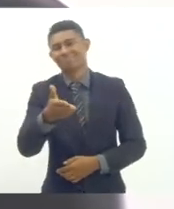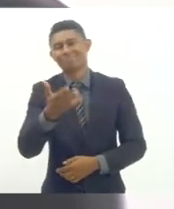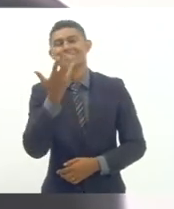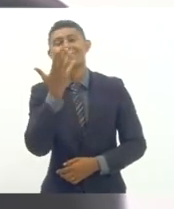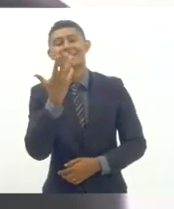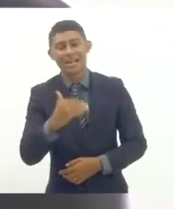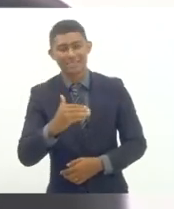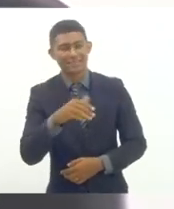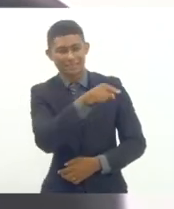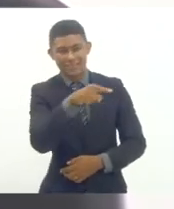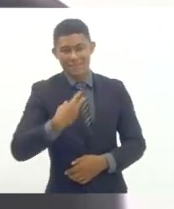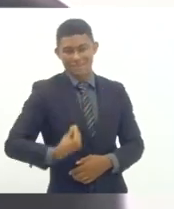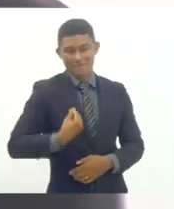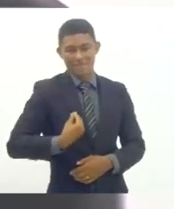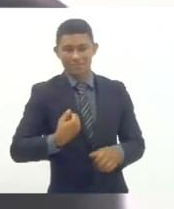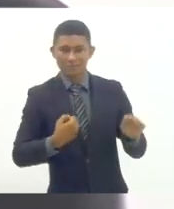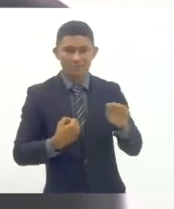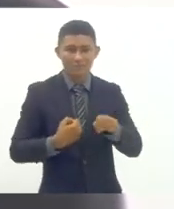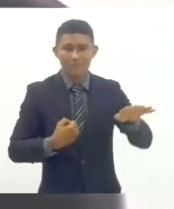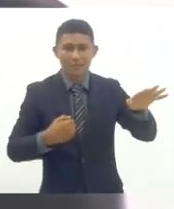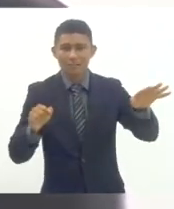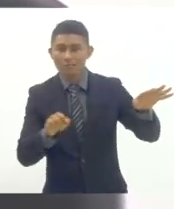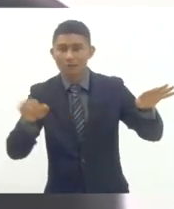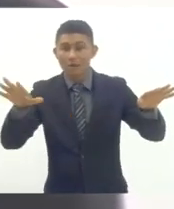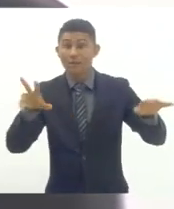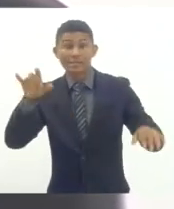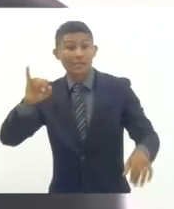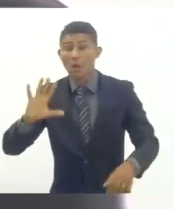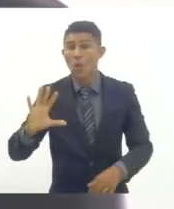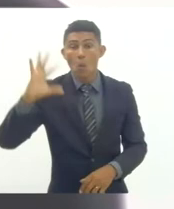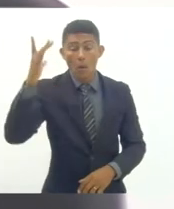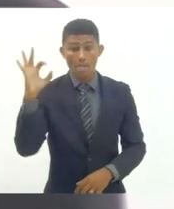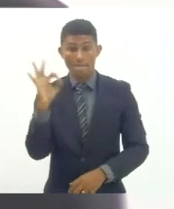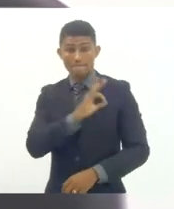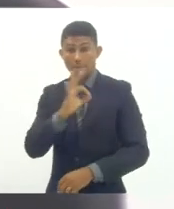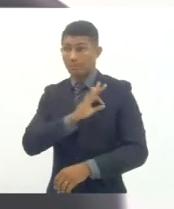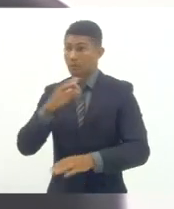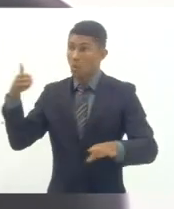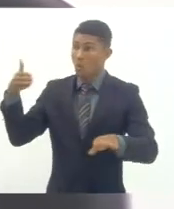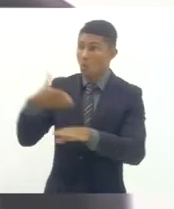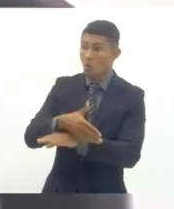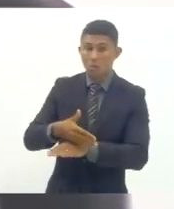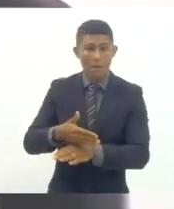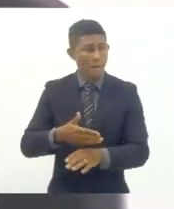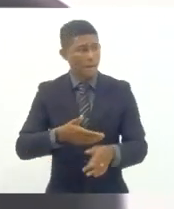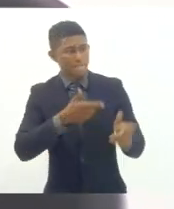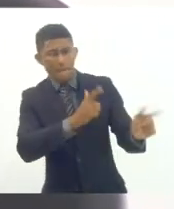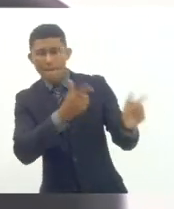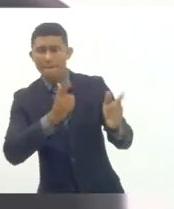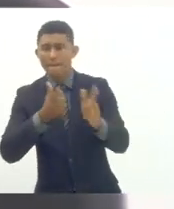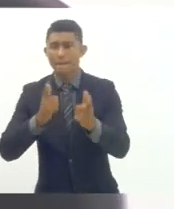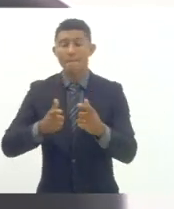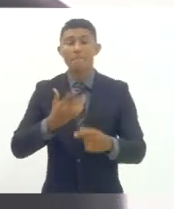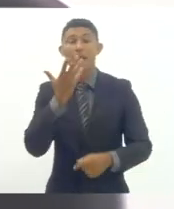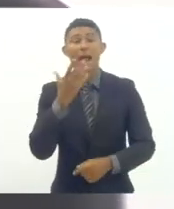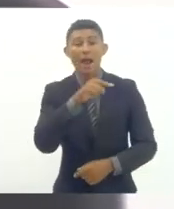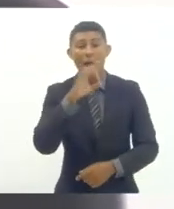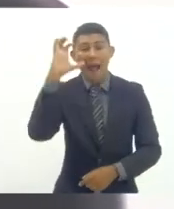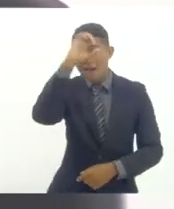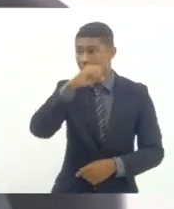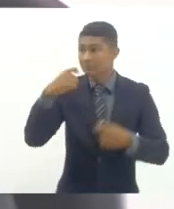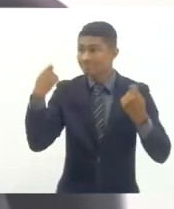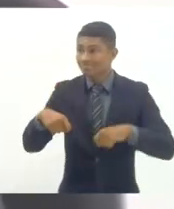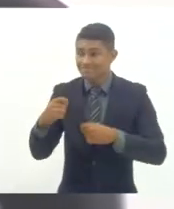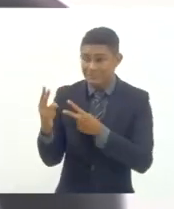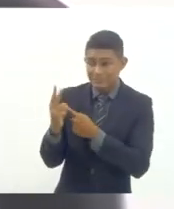aprendem a se proteger em caso de operações policiais em caso de tiroteios para resguardarem a si então